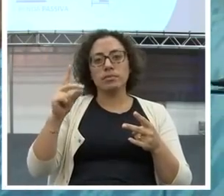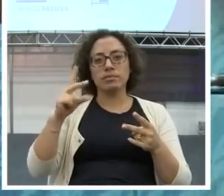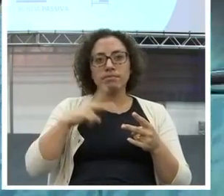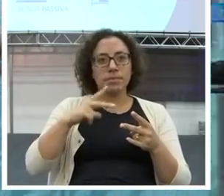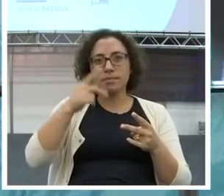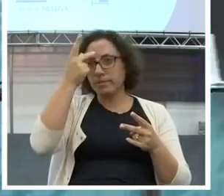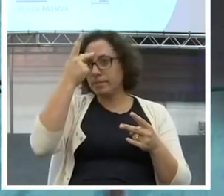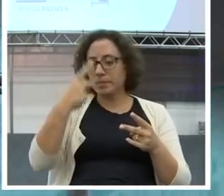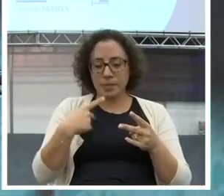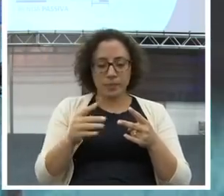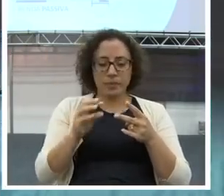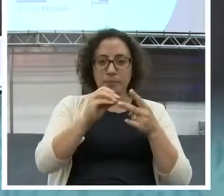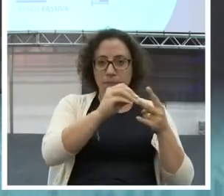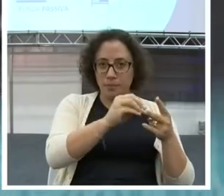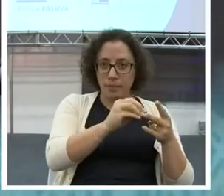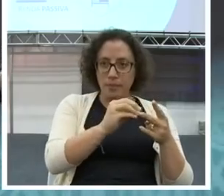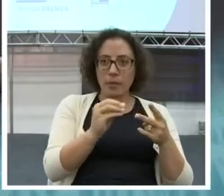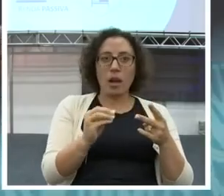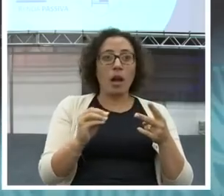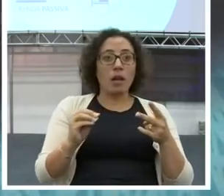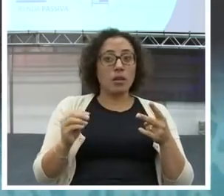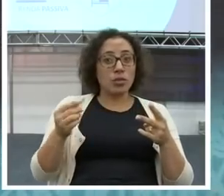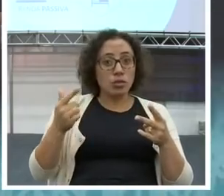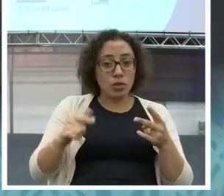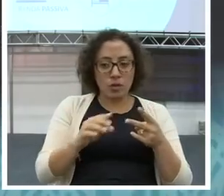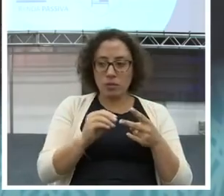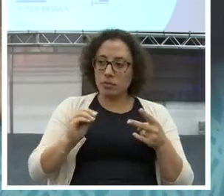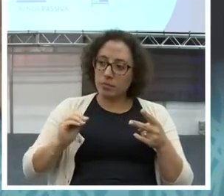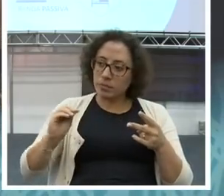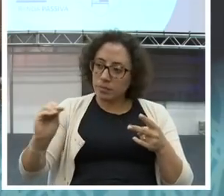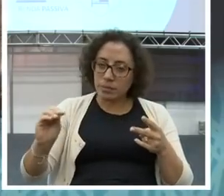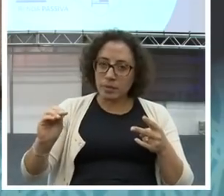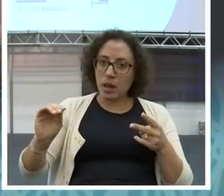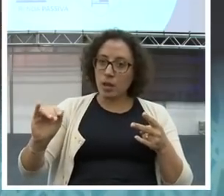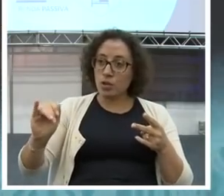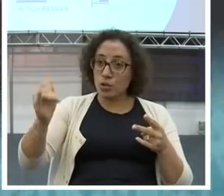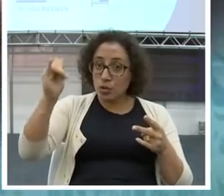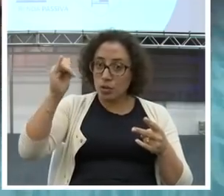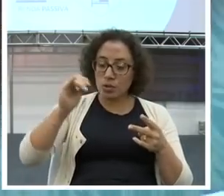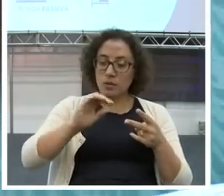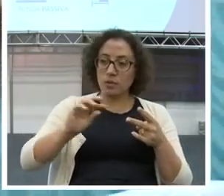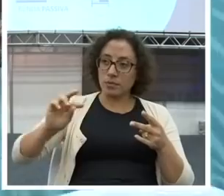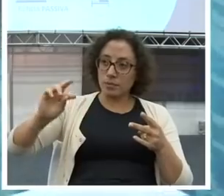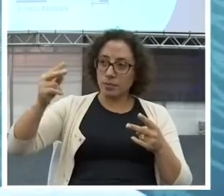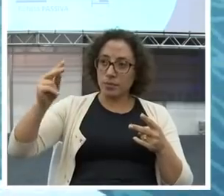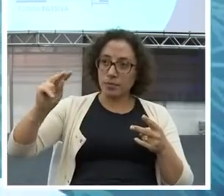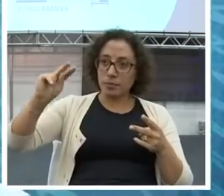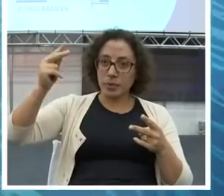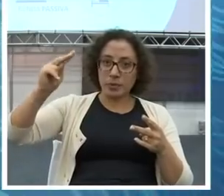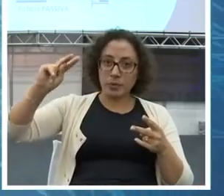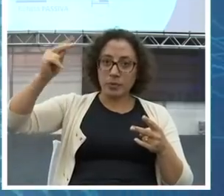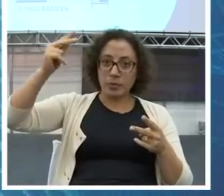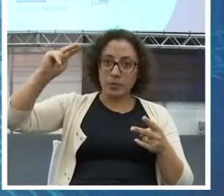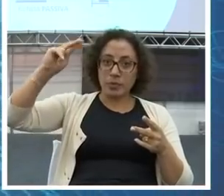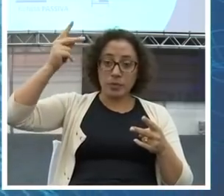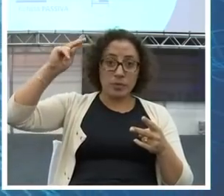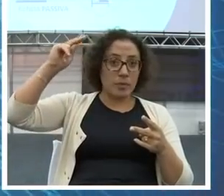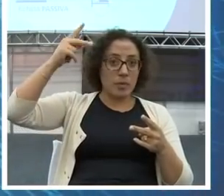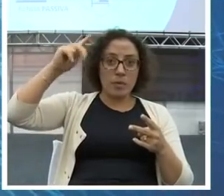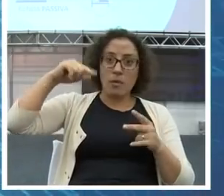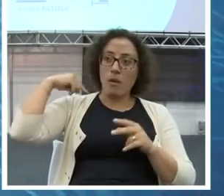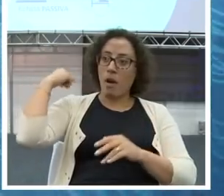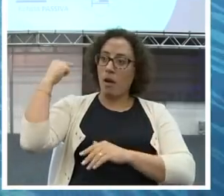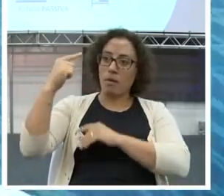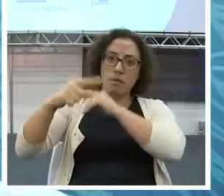Aí, no outro mês, entra mais dinheiro. Você investe de novo. Ele vai dar mais juros ainda. Isso vai formando uma bola de neve. Quanto mais